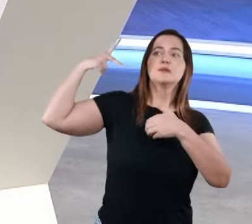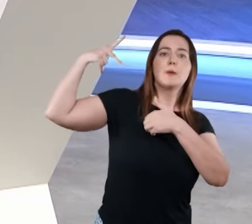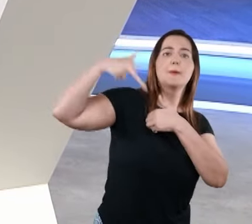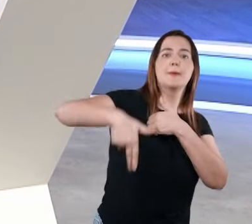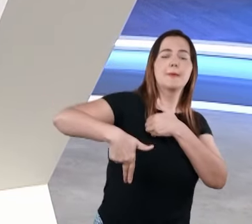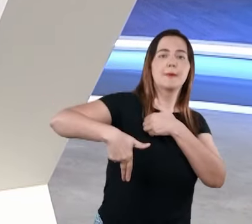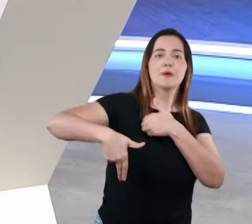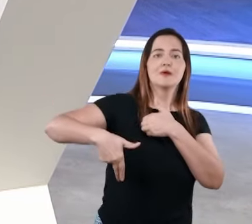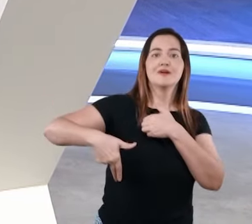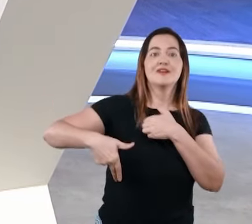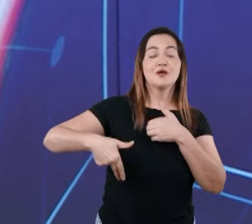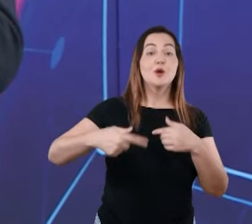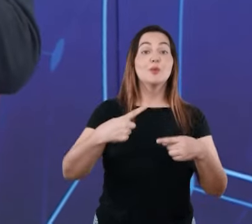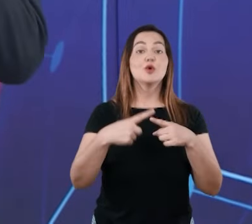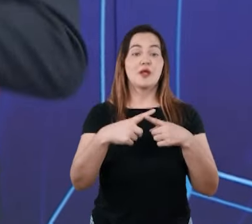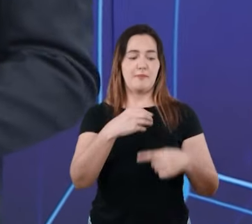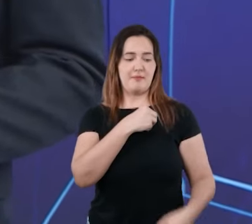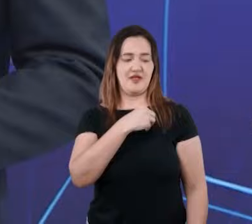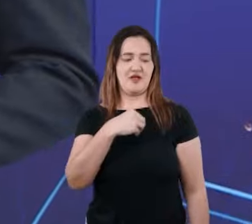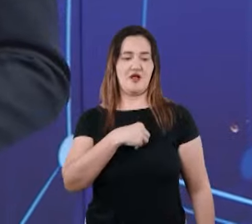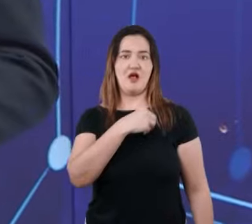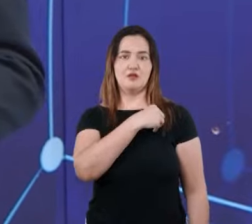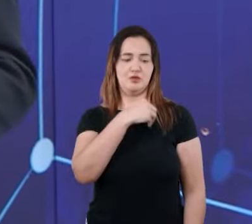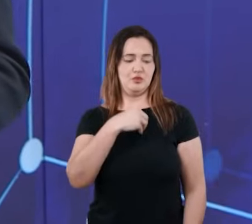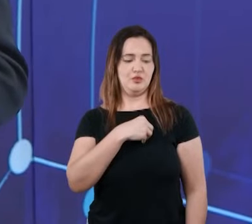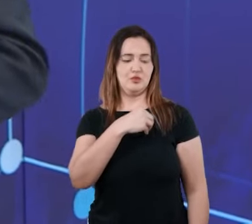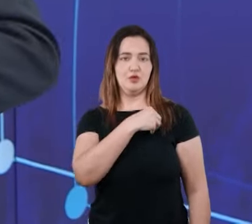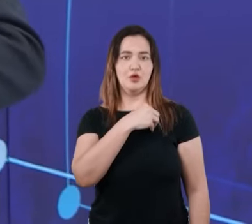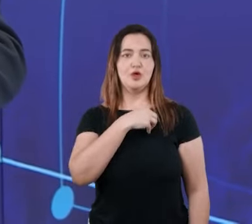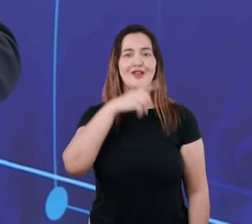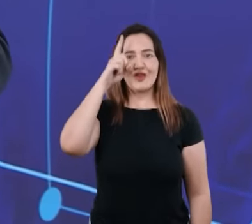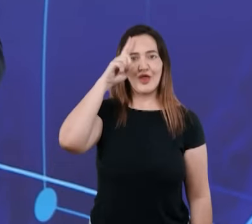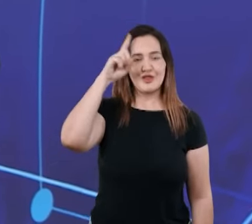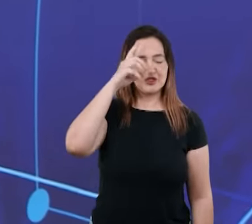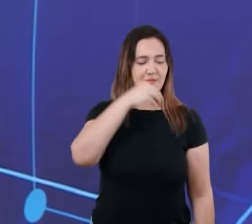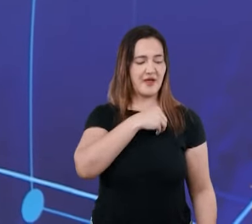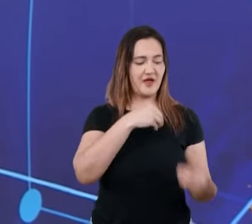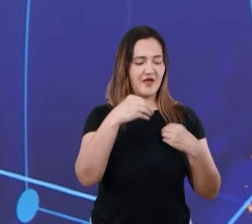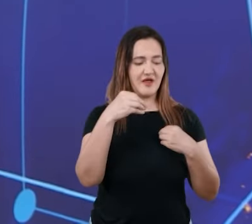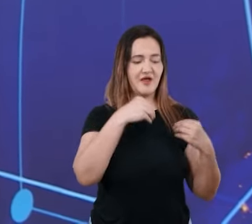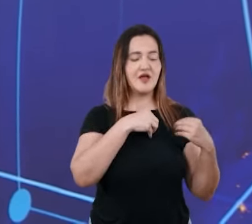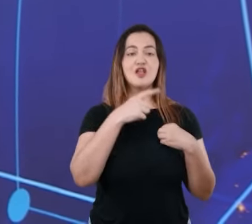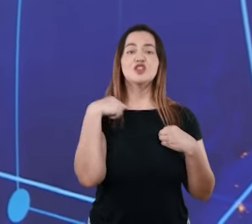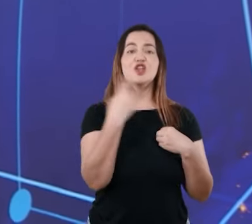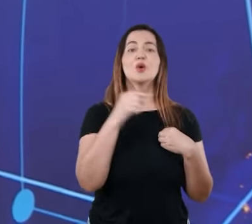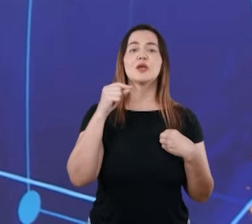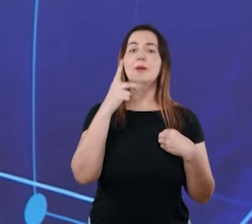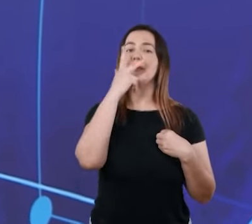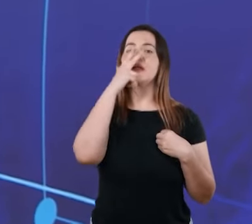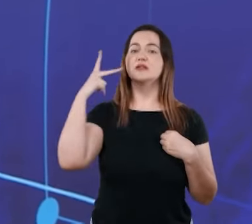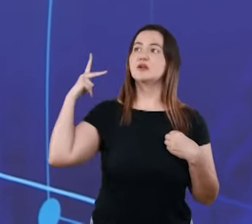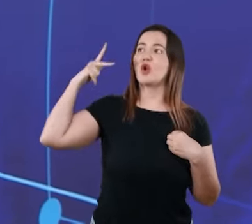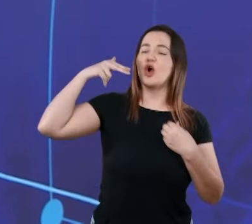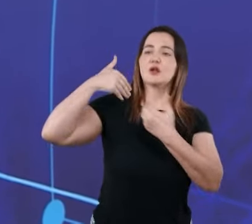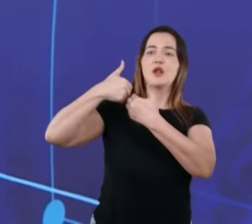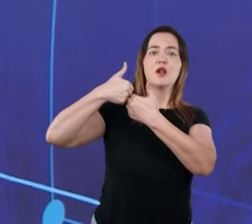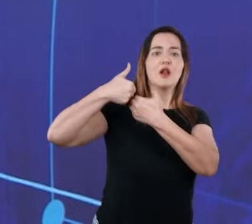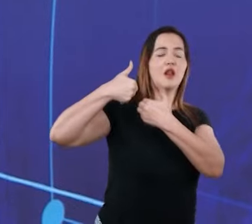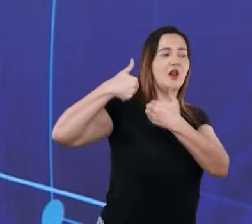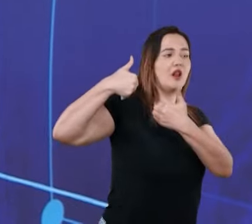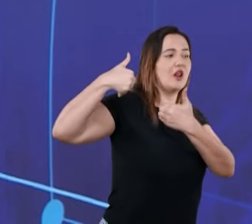você. O pecado nos separa de Deus. O pecado nos leva para longe do Senhor.